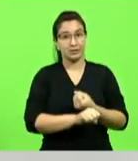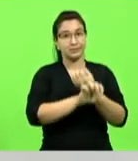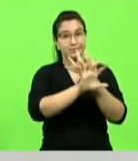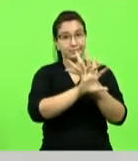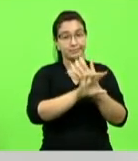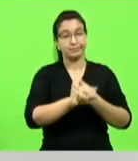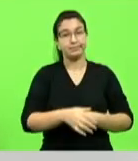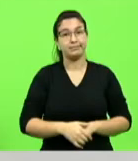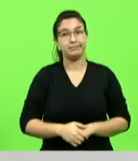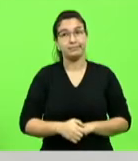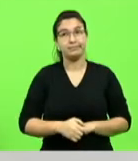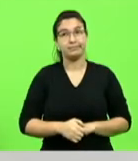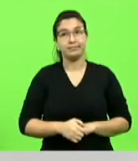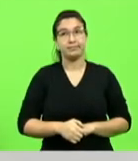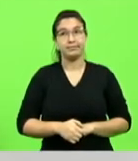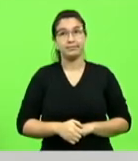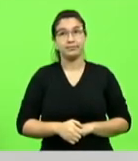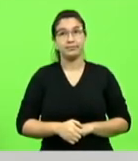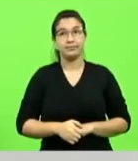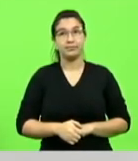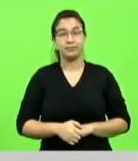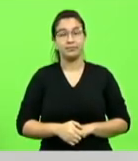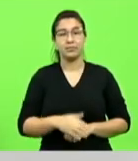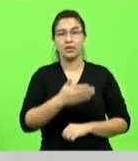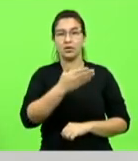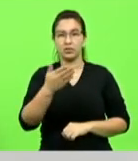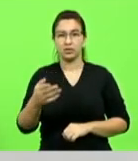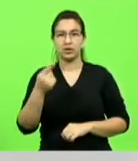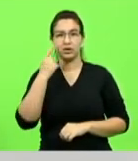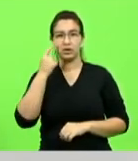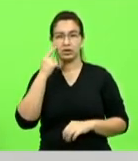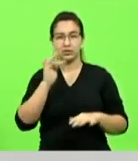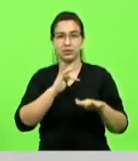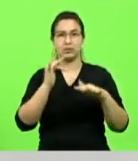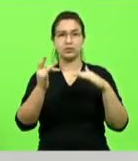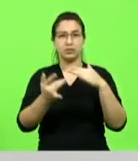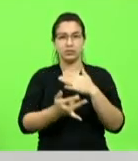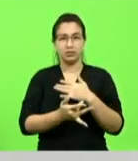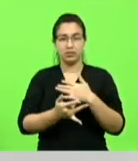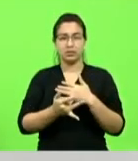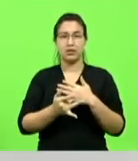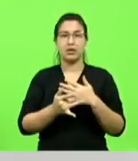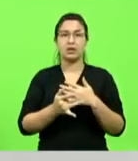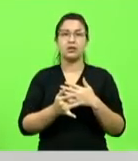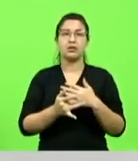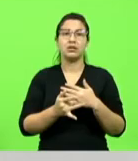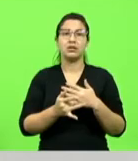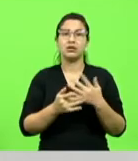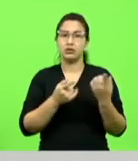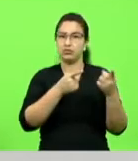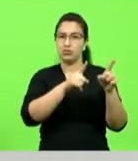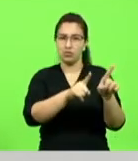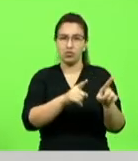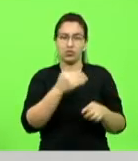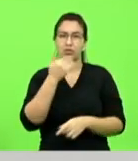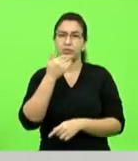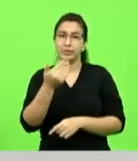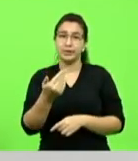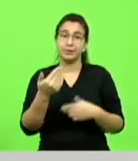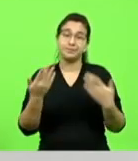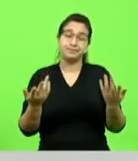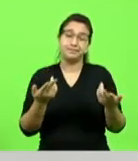quero dizer para quem entrou nas nossas redes sociais ali criticou esse pedido paciência